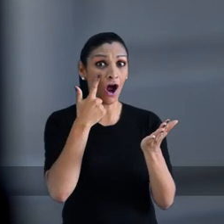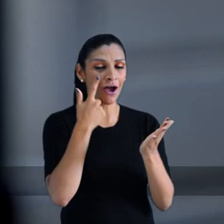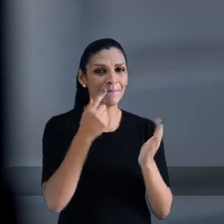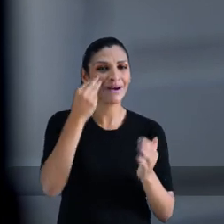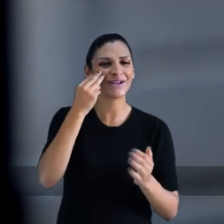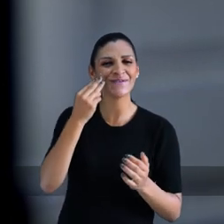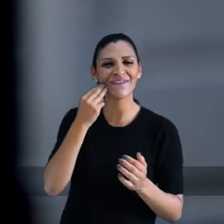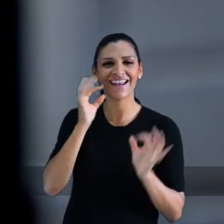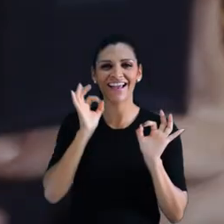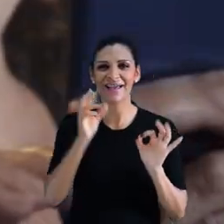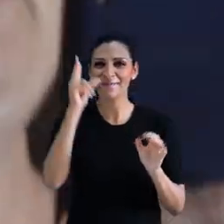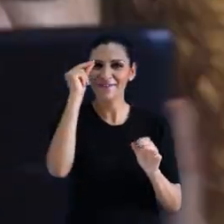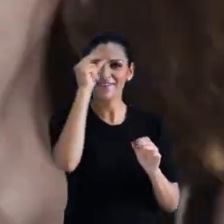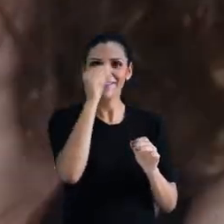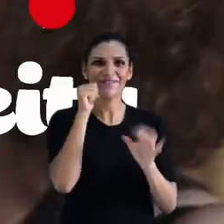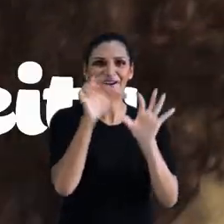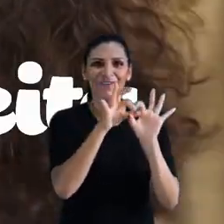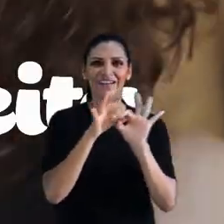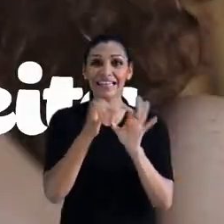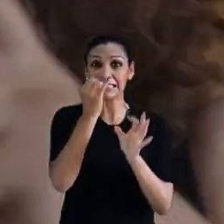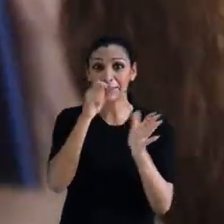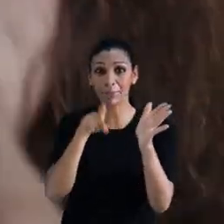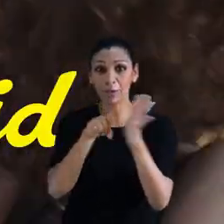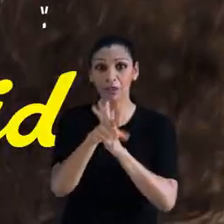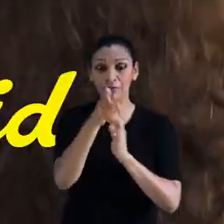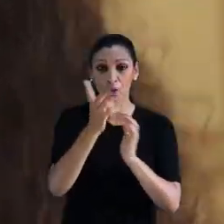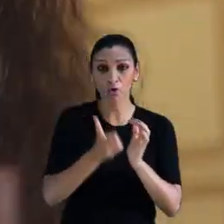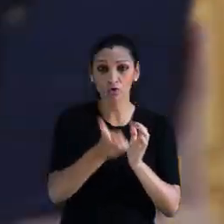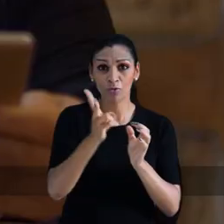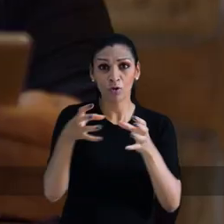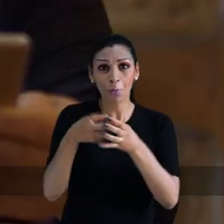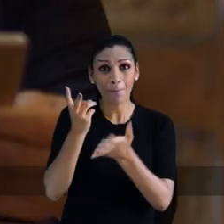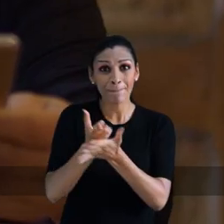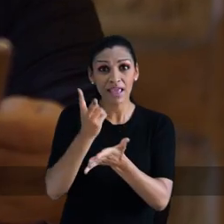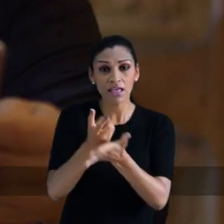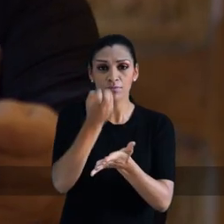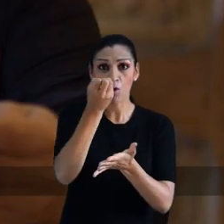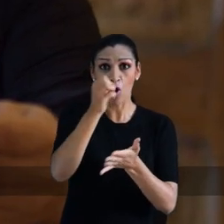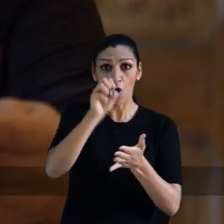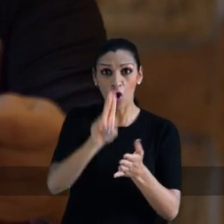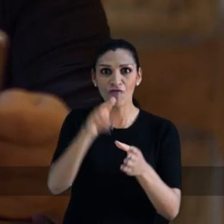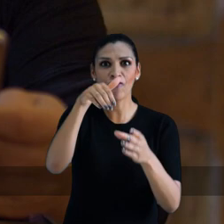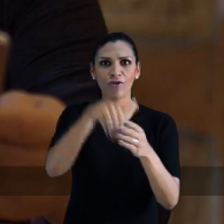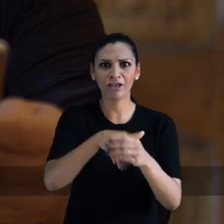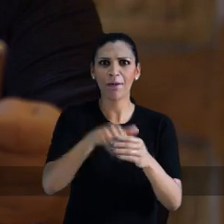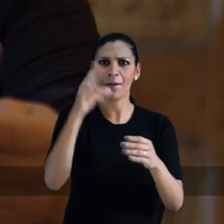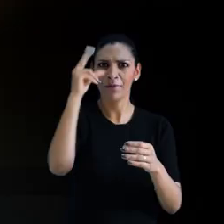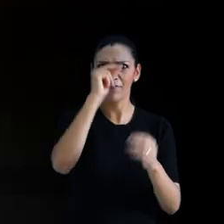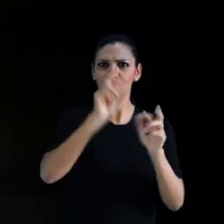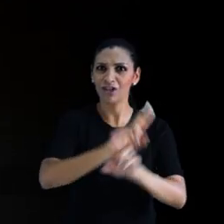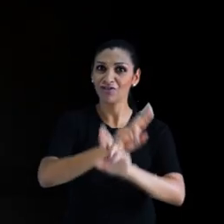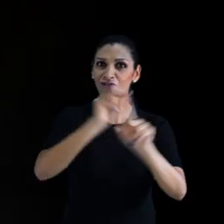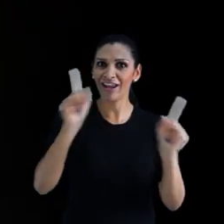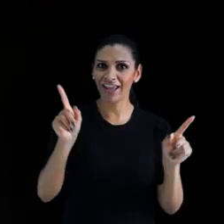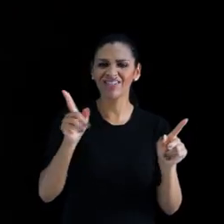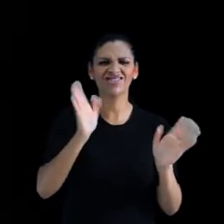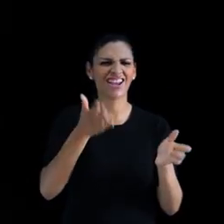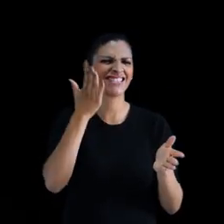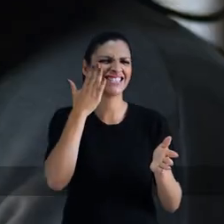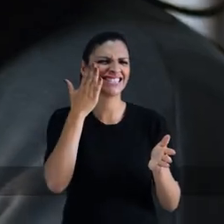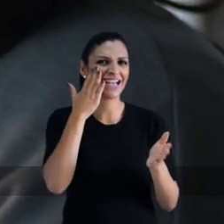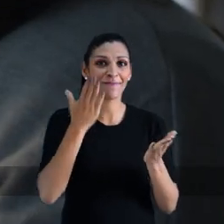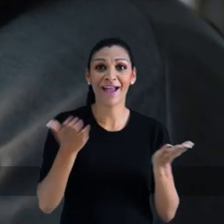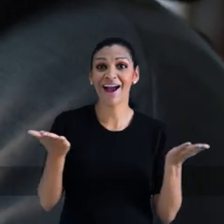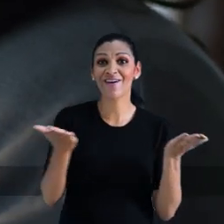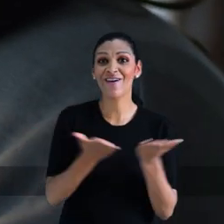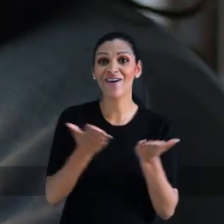reclama da passagem, atenda sim. Manuela pra prefeita mulher adunida. Se alguém perguntar se tu vai continuar com os mesmos de sempre, ou se vai votar pra ter uma